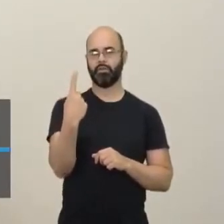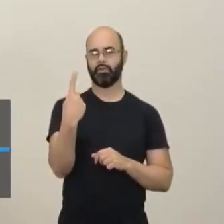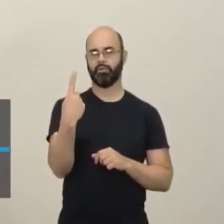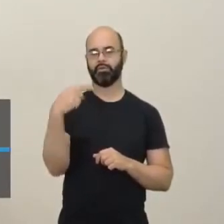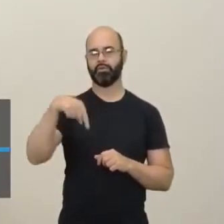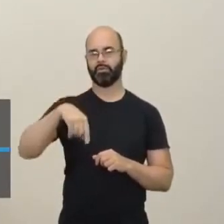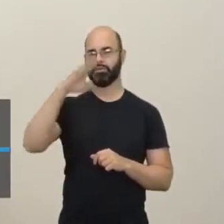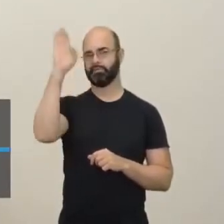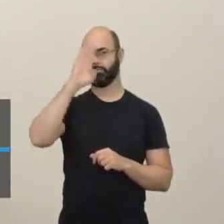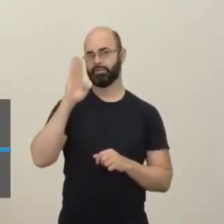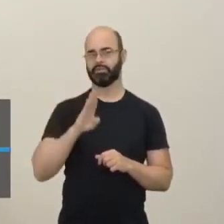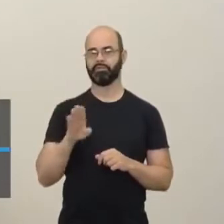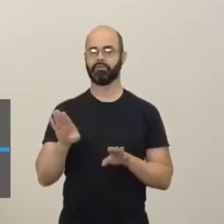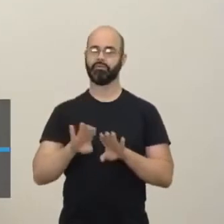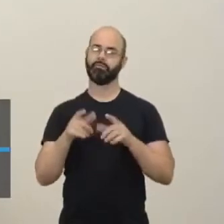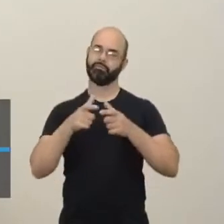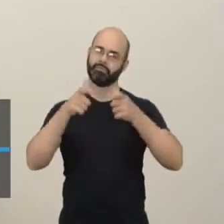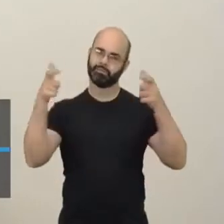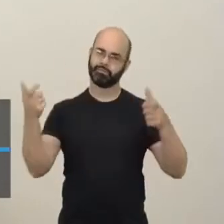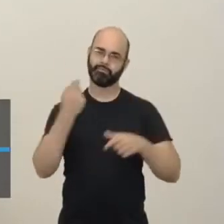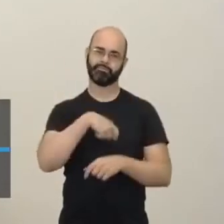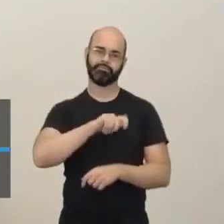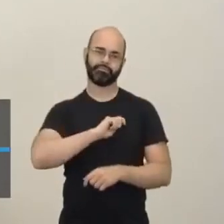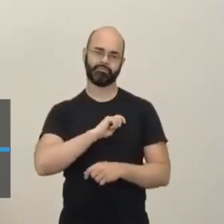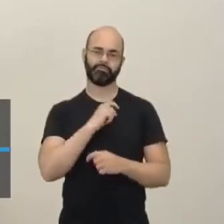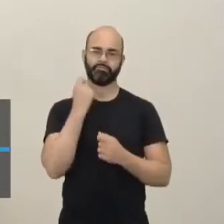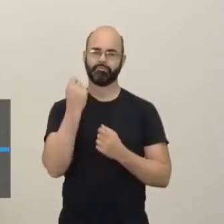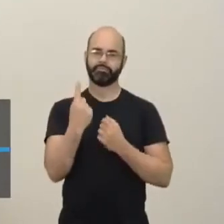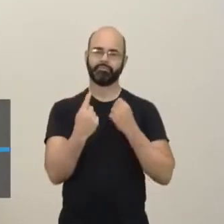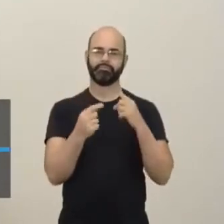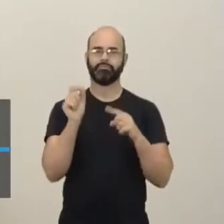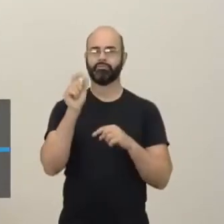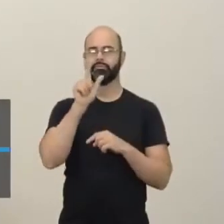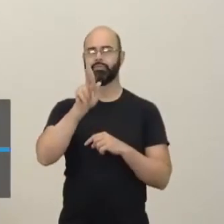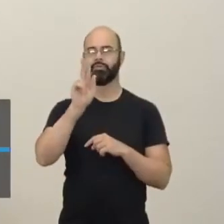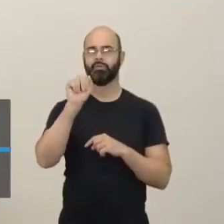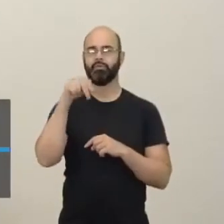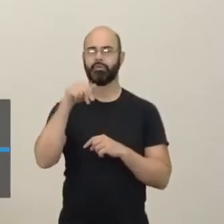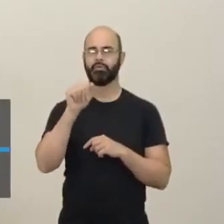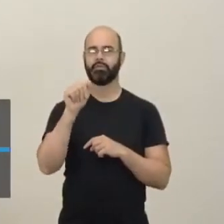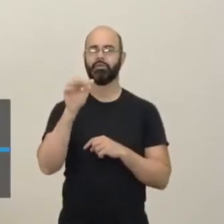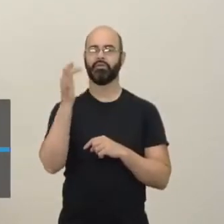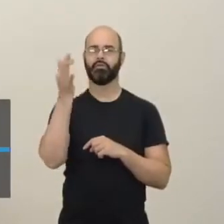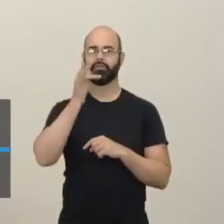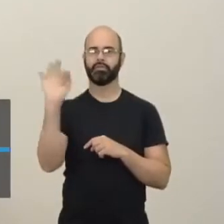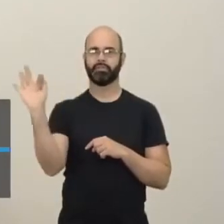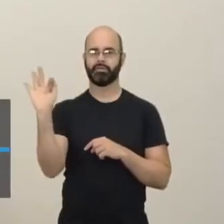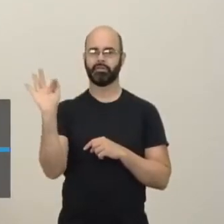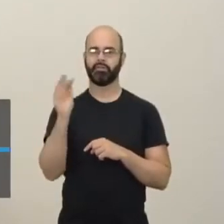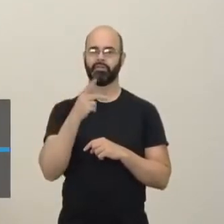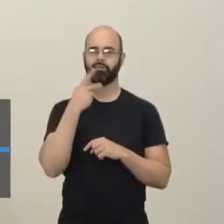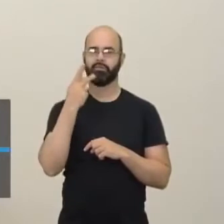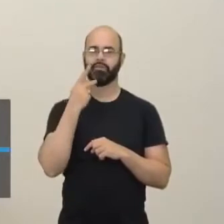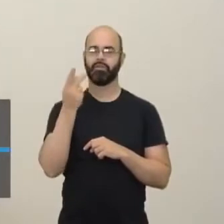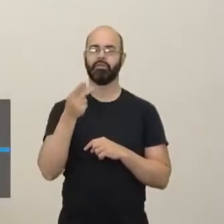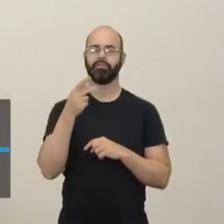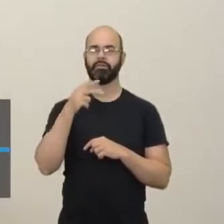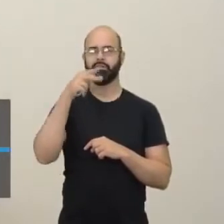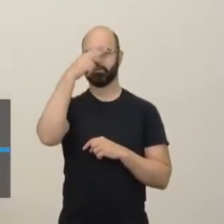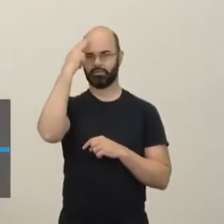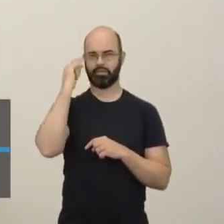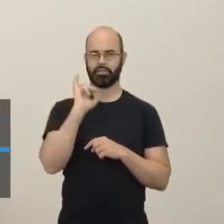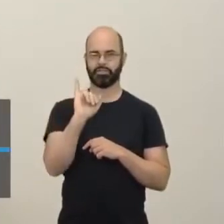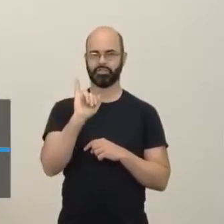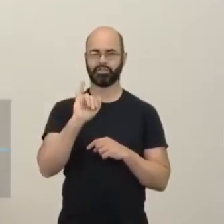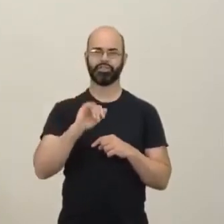E nós temos aí a maioria que fala espanhol, né? E outros, como o caso aí da Guiana francesa, que fala o francês, o Haiti e outros países aí, tá certo?